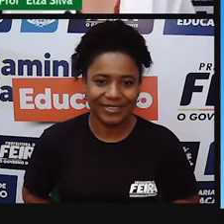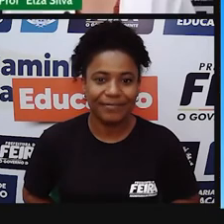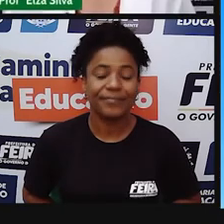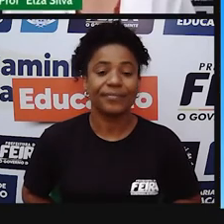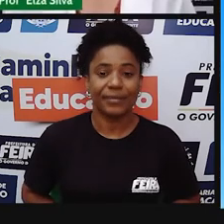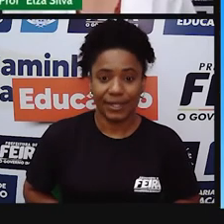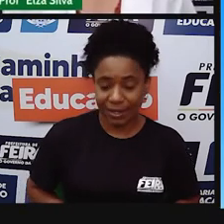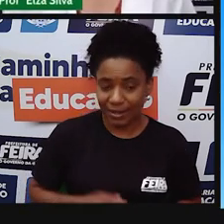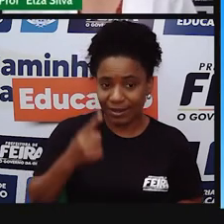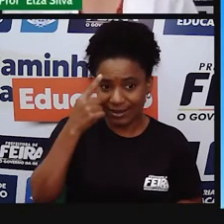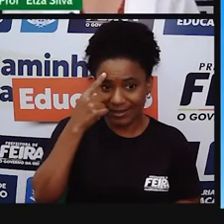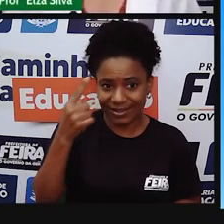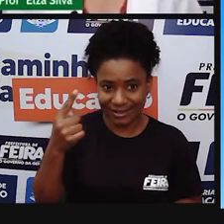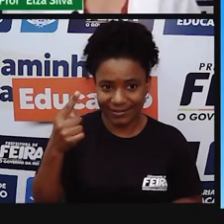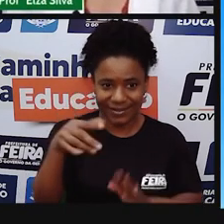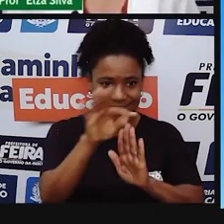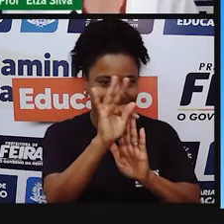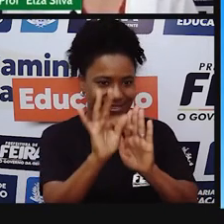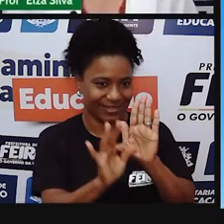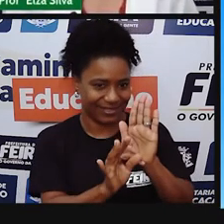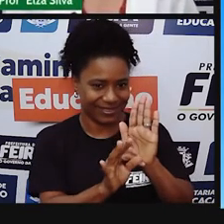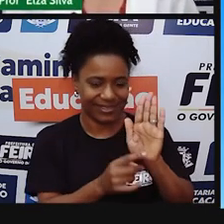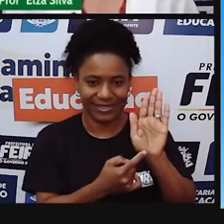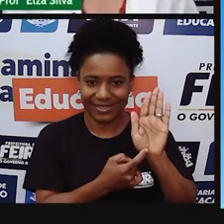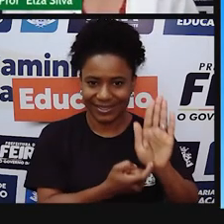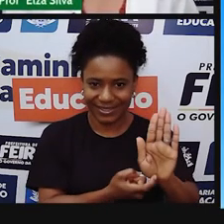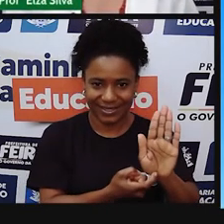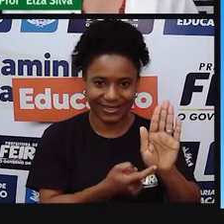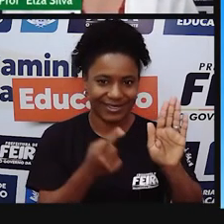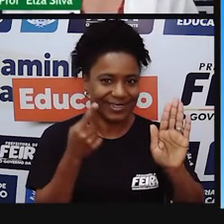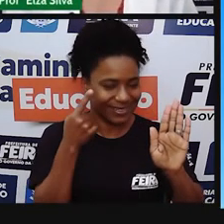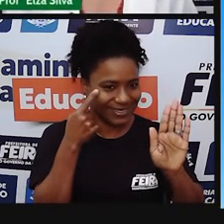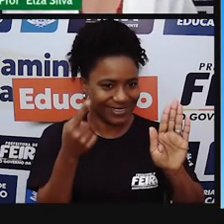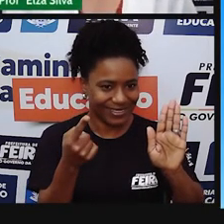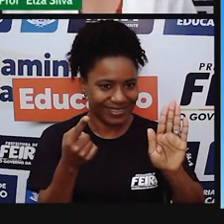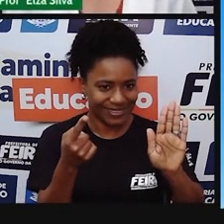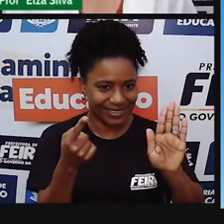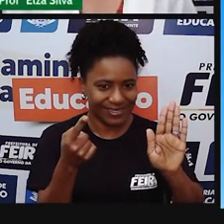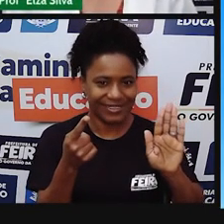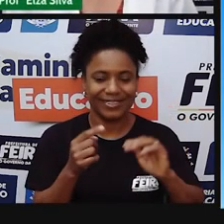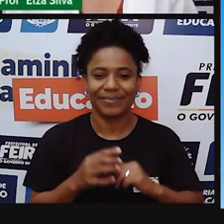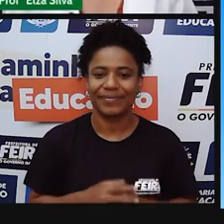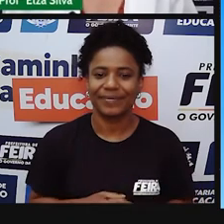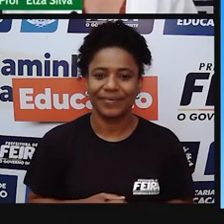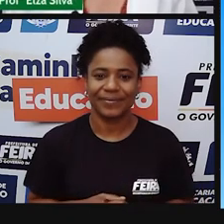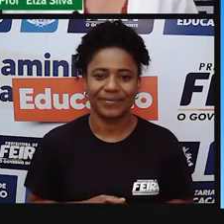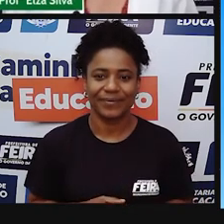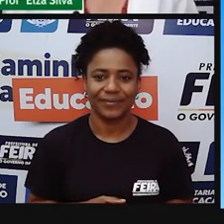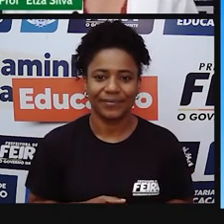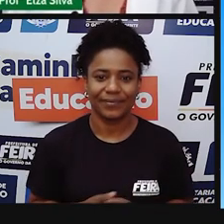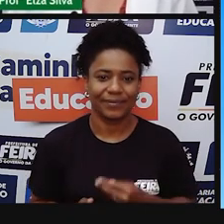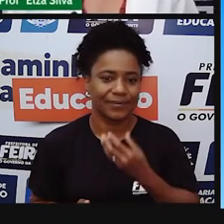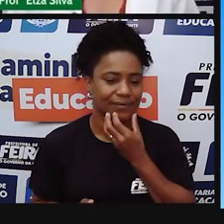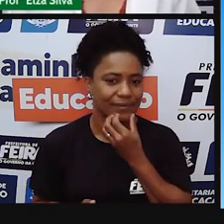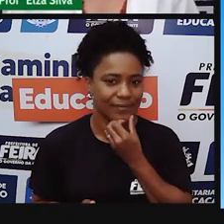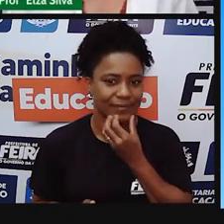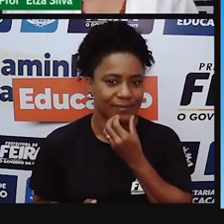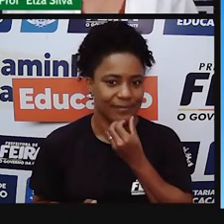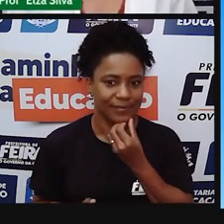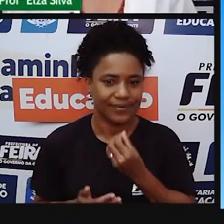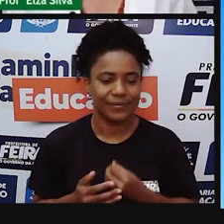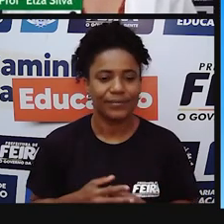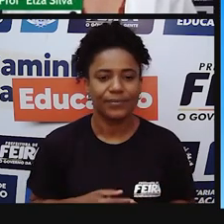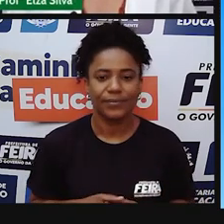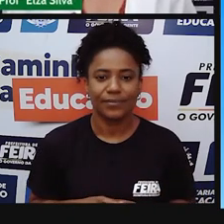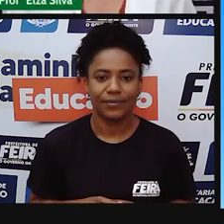Lembra do texto que nós acabamos de ler? Comic Strips. Então, lê os comic strips